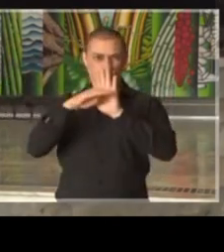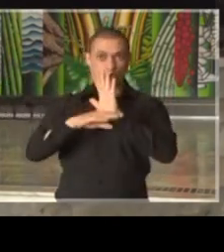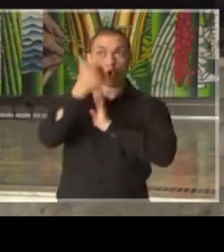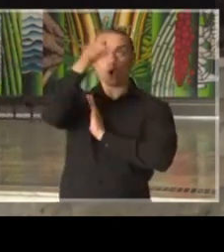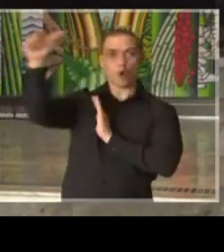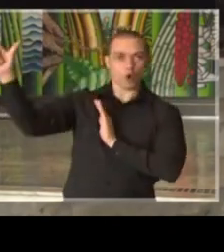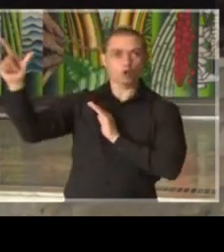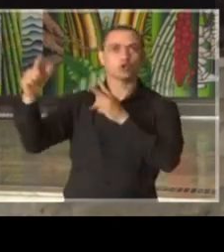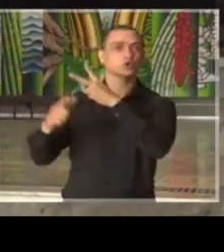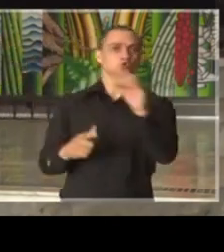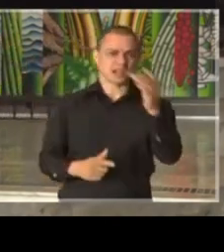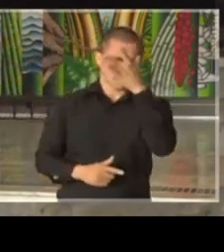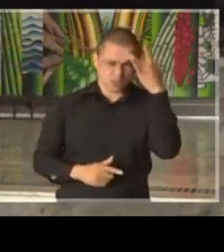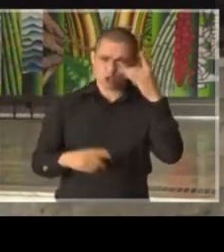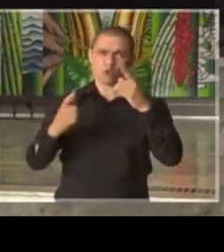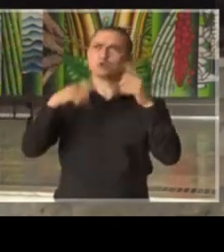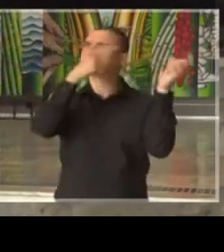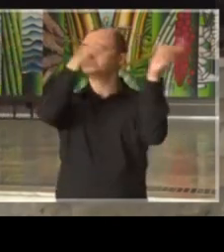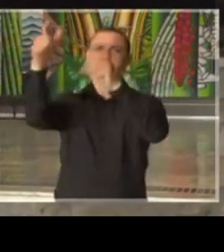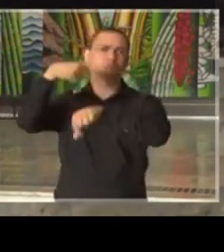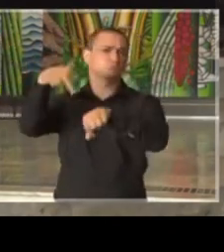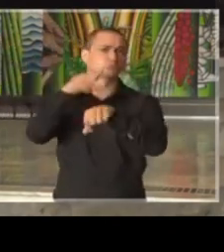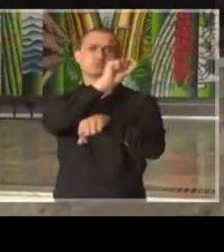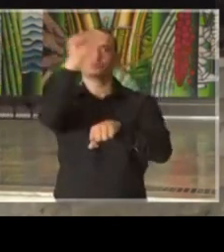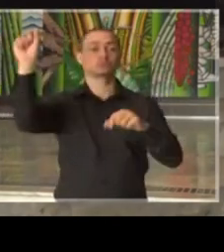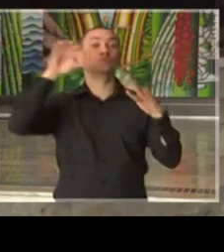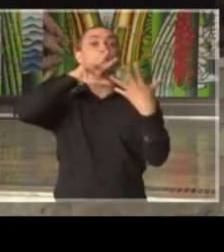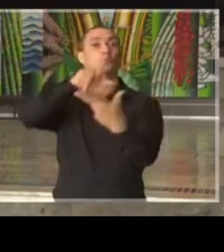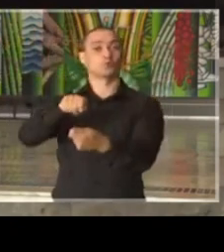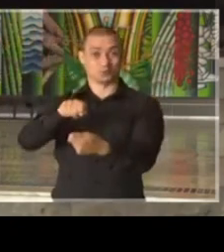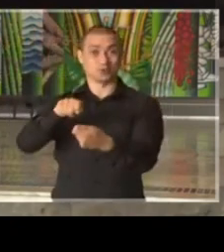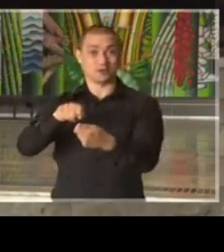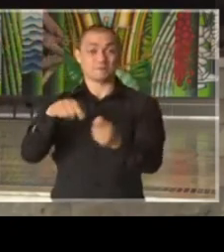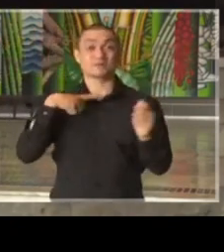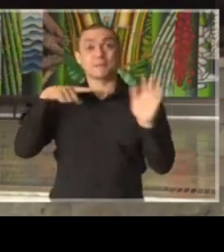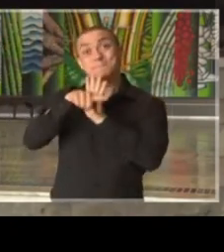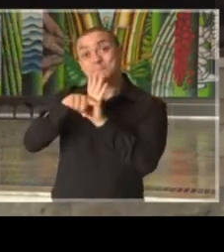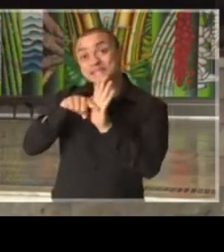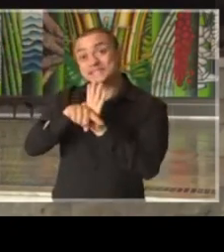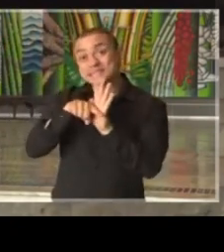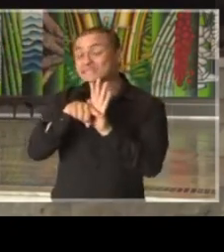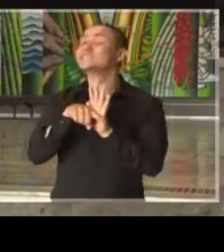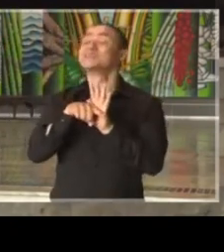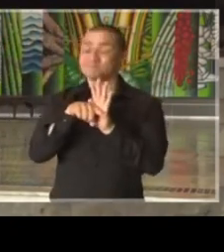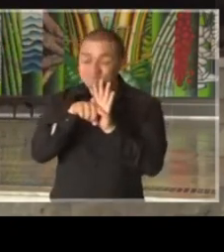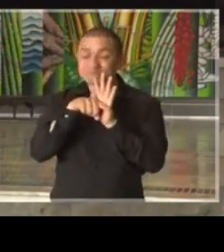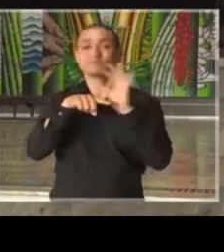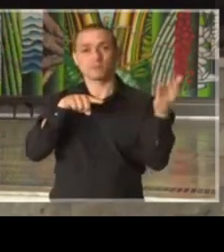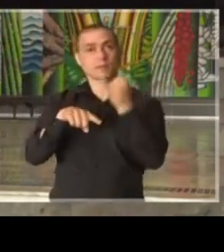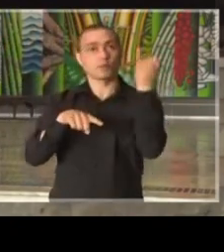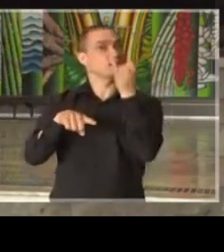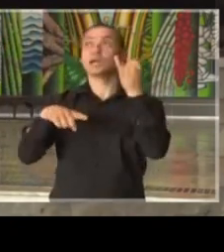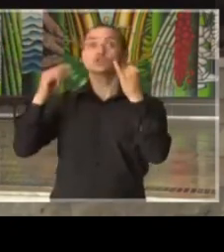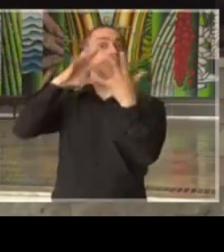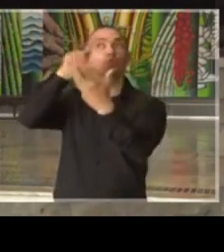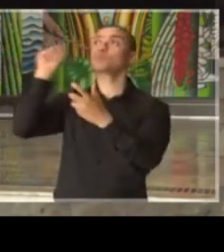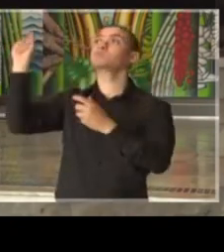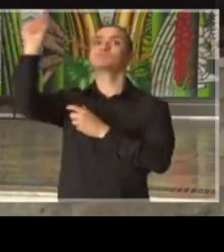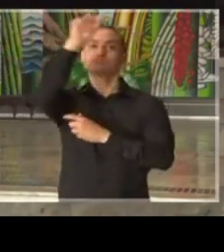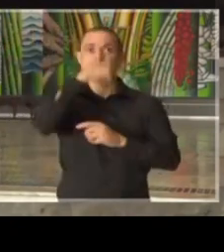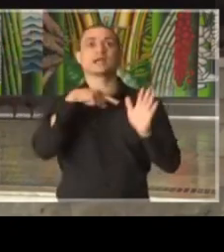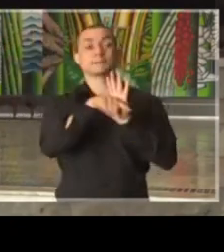científicos de outros medicamentos em todo o mundo. Há pesquisa muito importante correndo em todo o mundo.